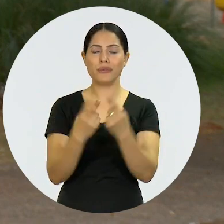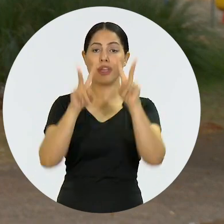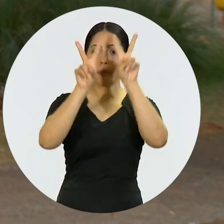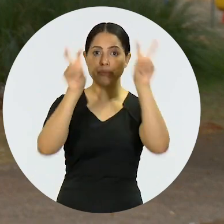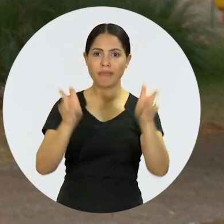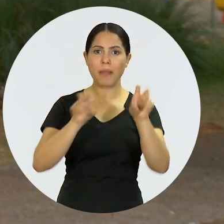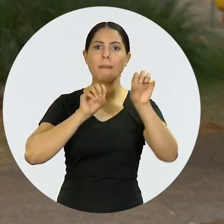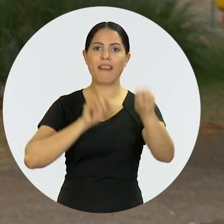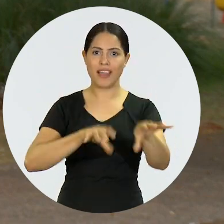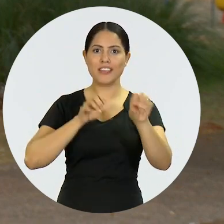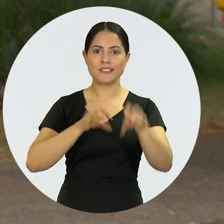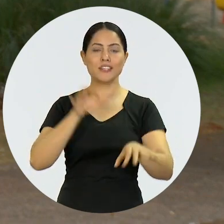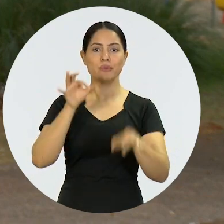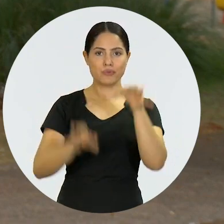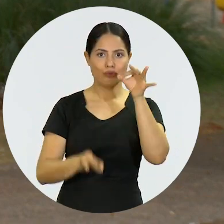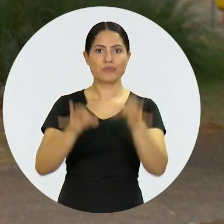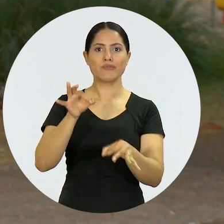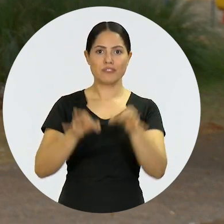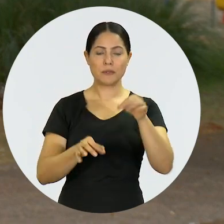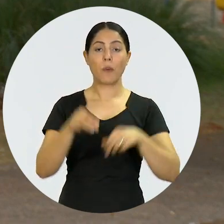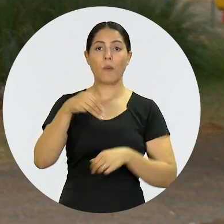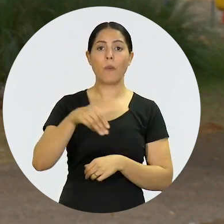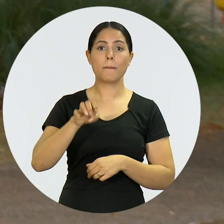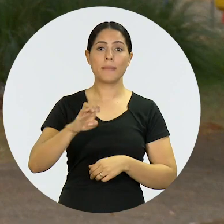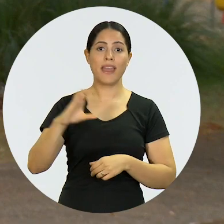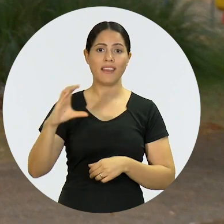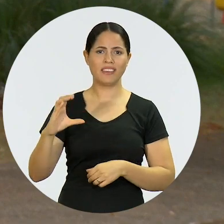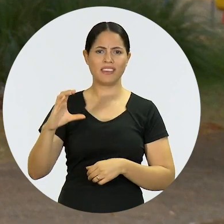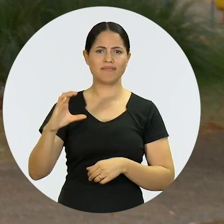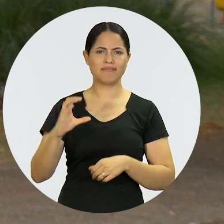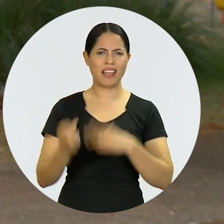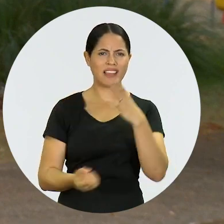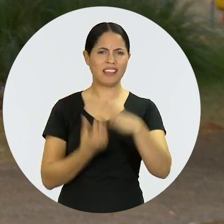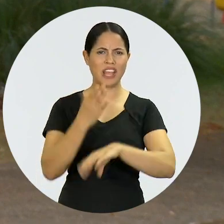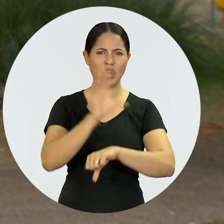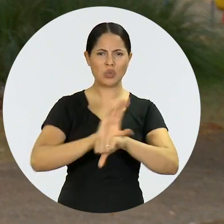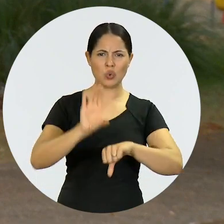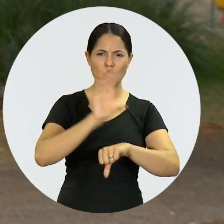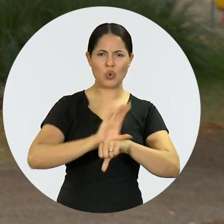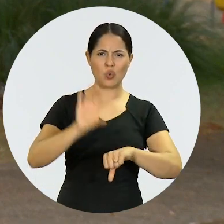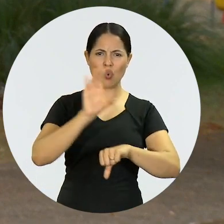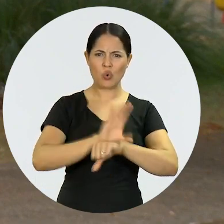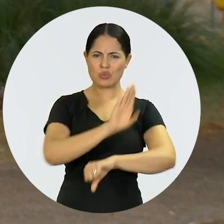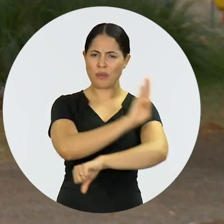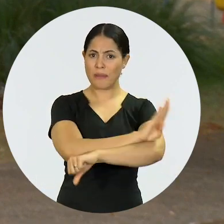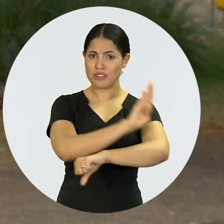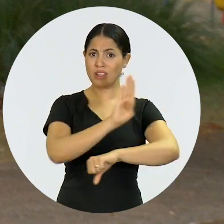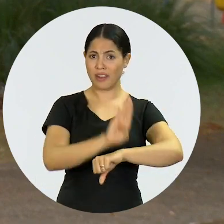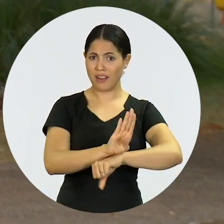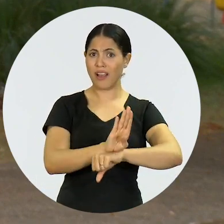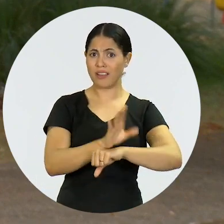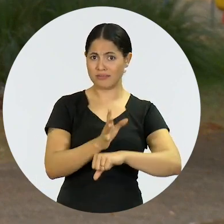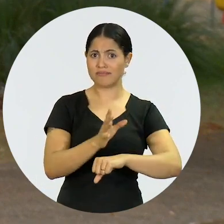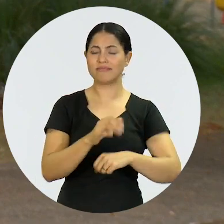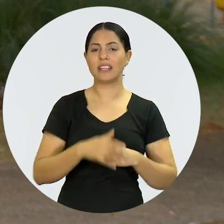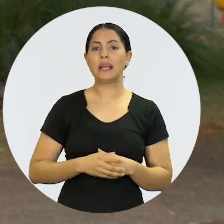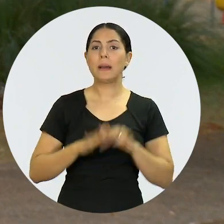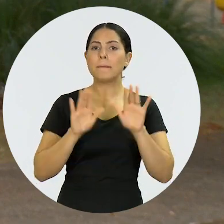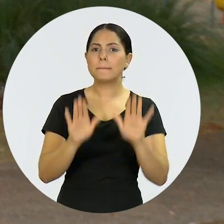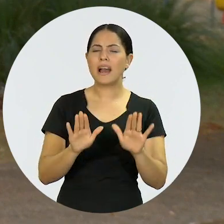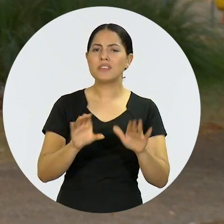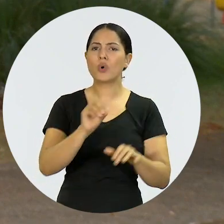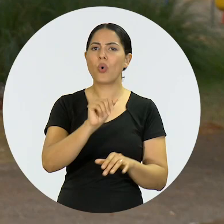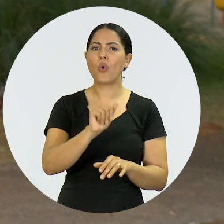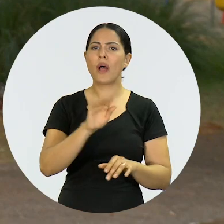brasileira, o ensino jurídico. O Ministério da Educação está criando o ensino à distância para cursos de bacharelado.